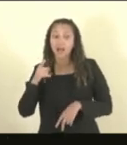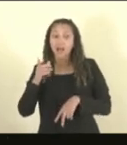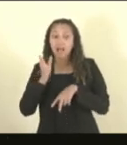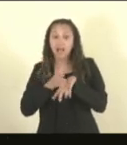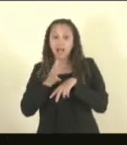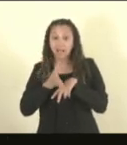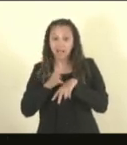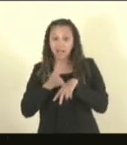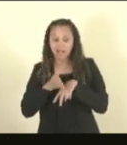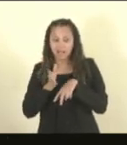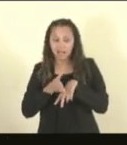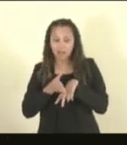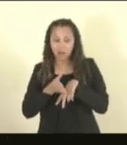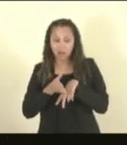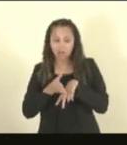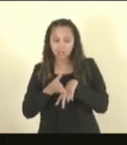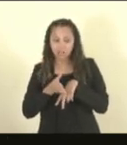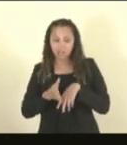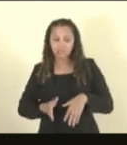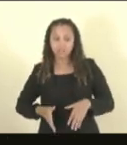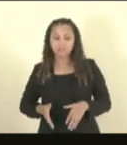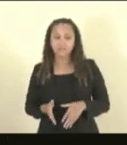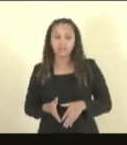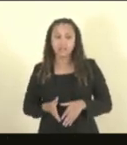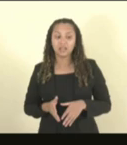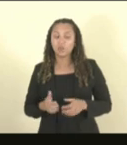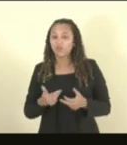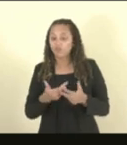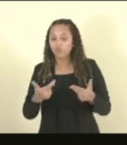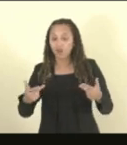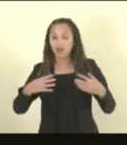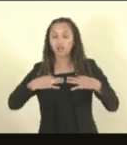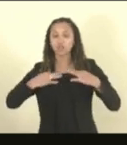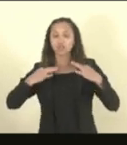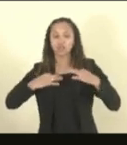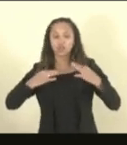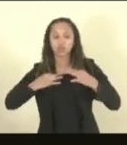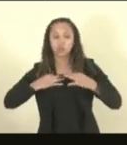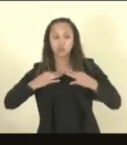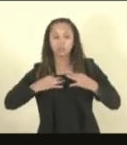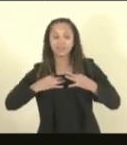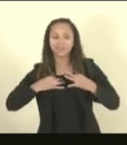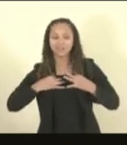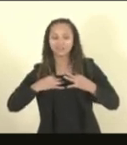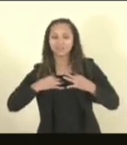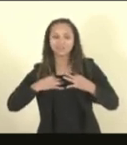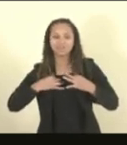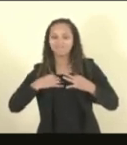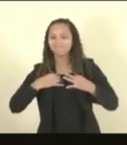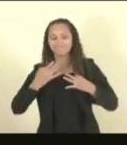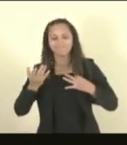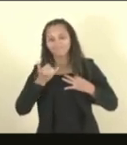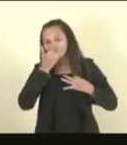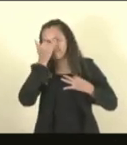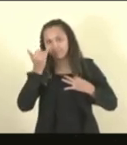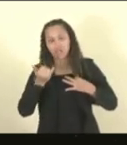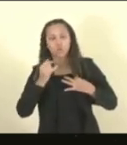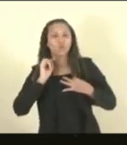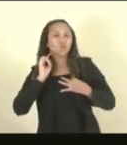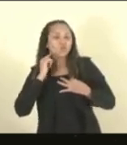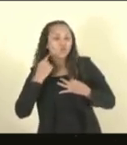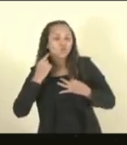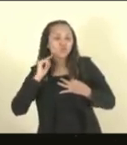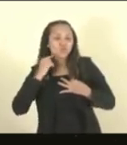uma das centenas de roupas que foram danificadas pela qualidade da água. Então, nesse